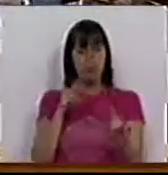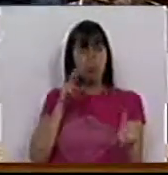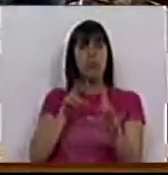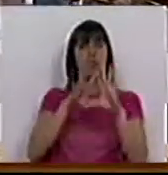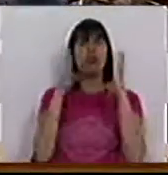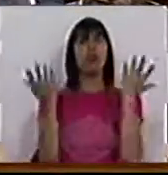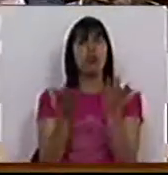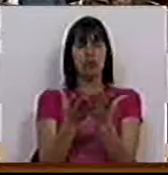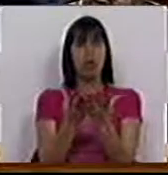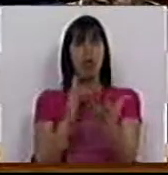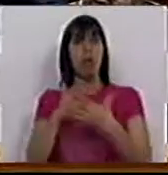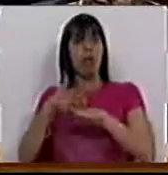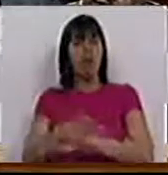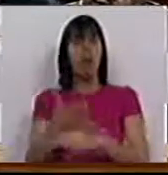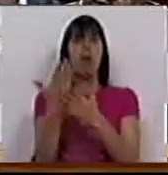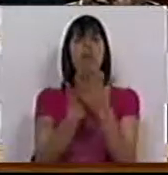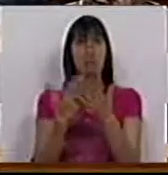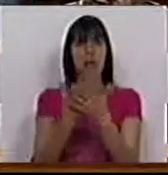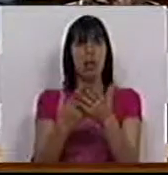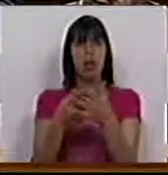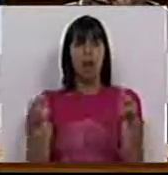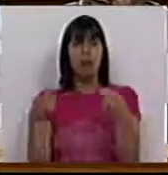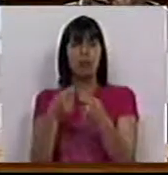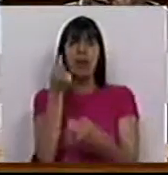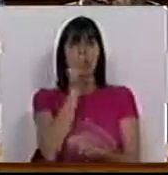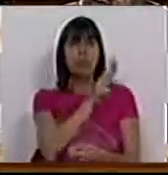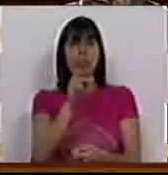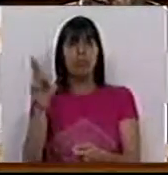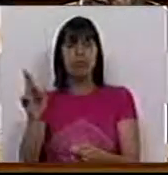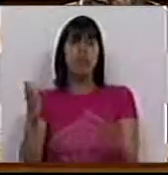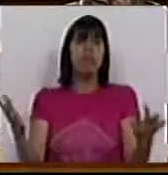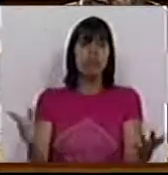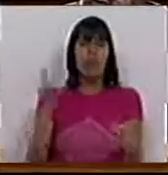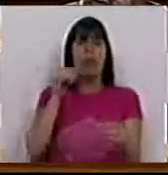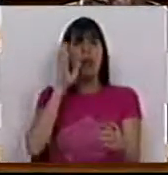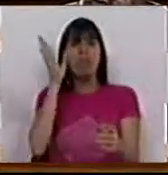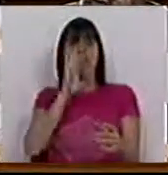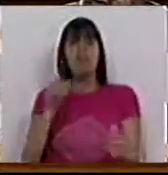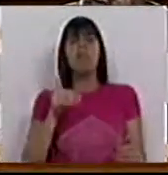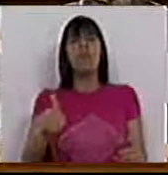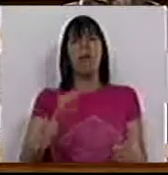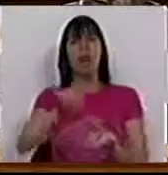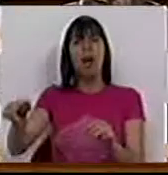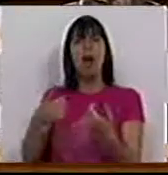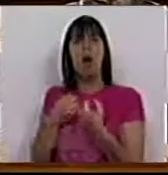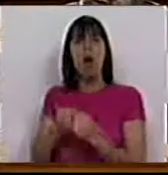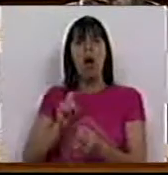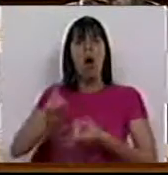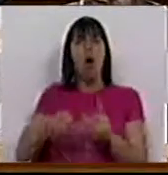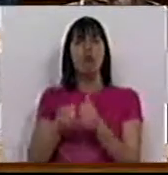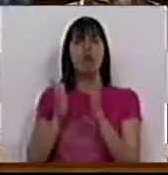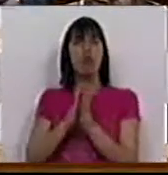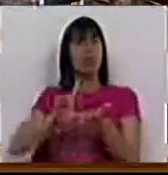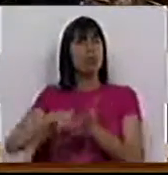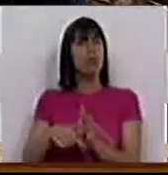de vista geral, de intervir no mercado para ajustamento de preços, até aquilo que se adivinha estará por detrás de todo